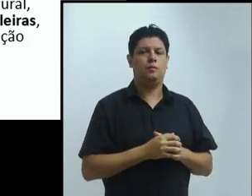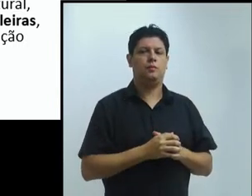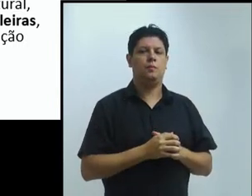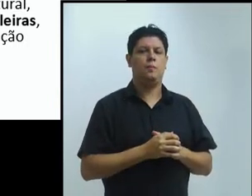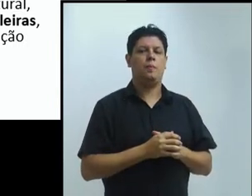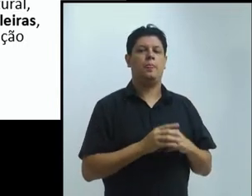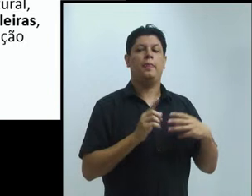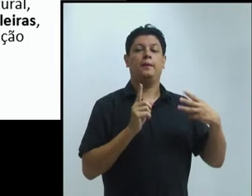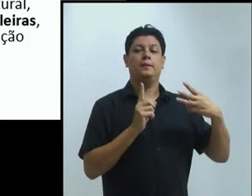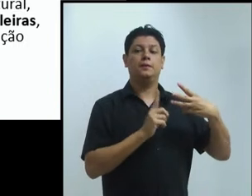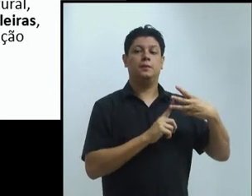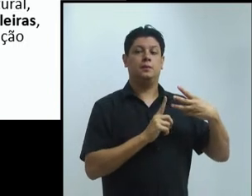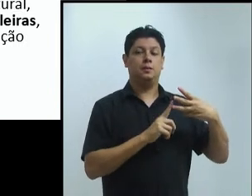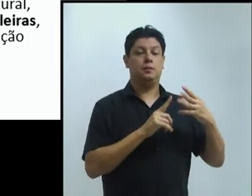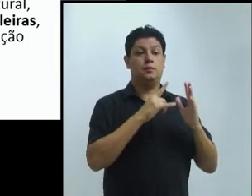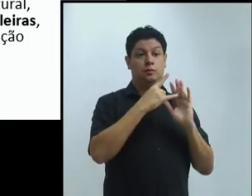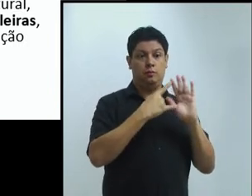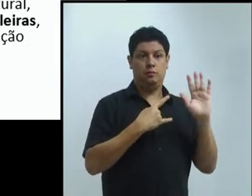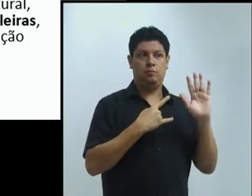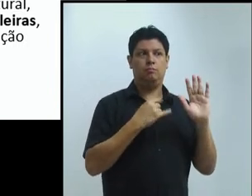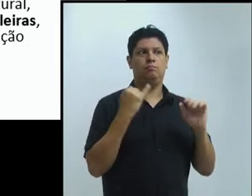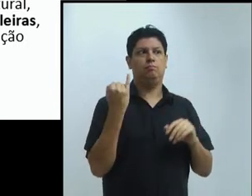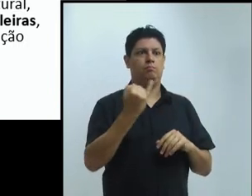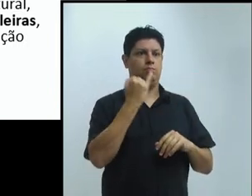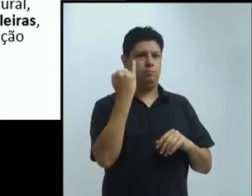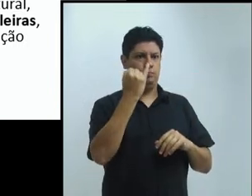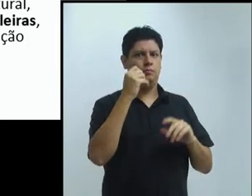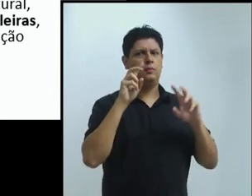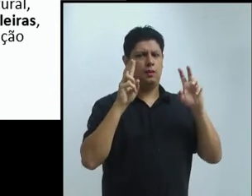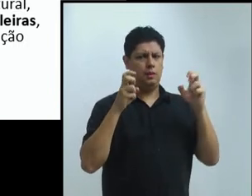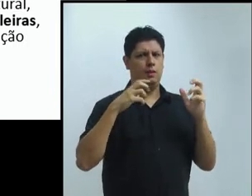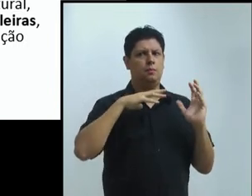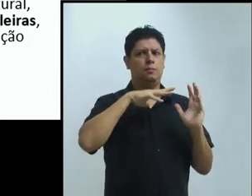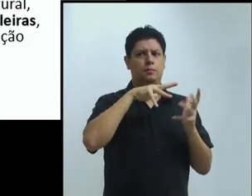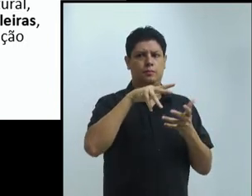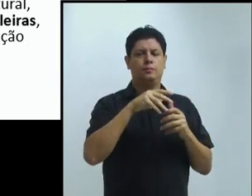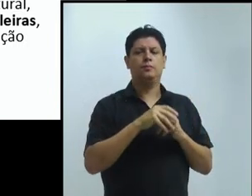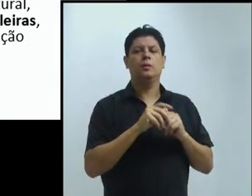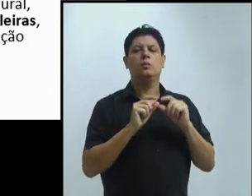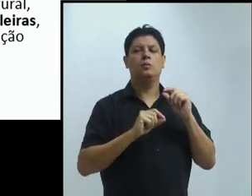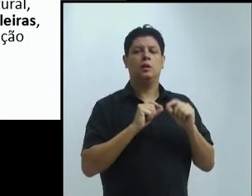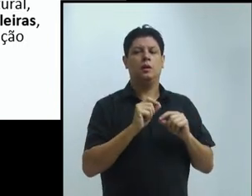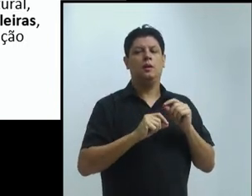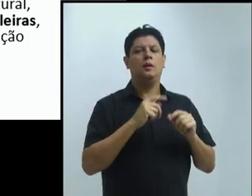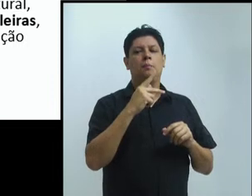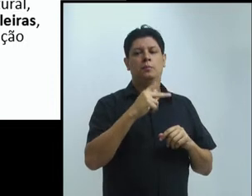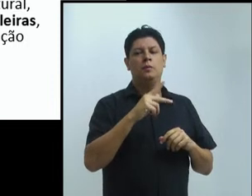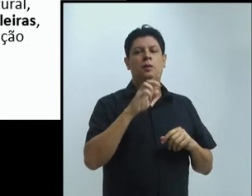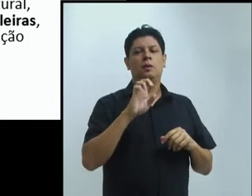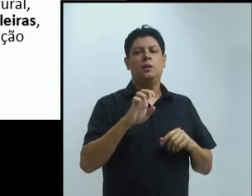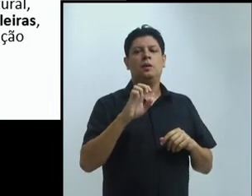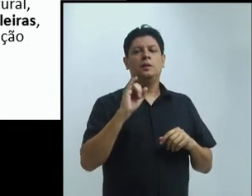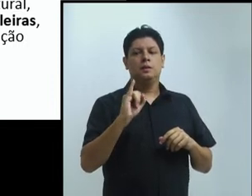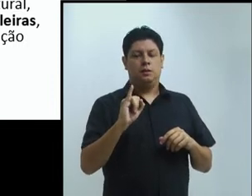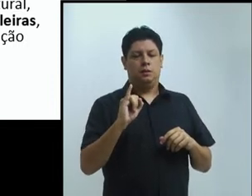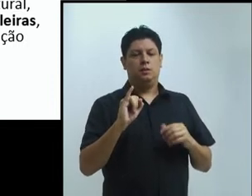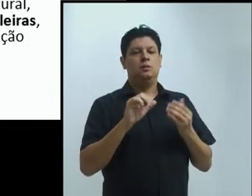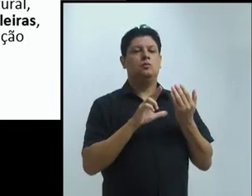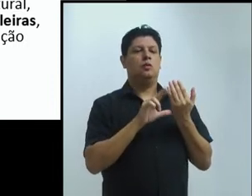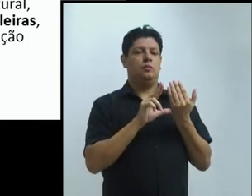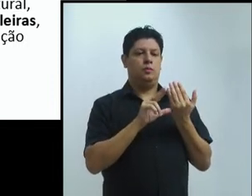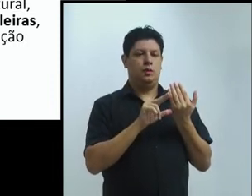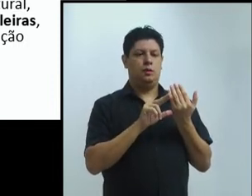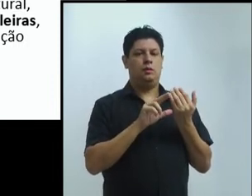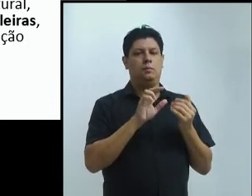quero chamar para a atenção de vocês é o Plano Estratégico de Internacionalização da UFPA. E esse eu vou